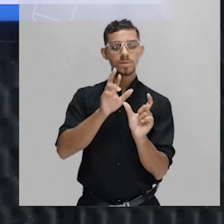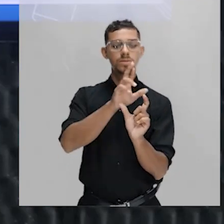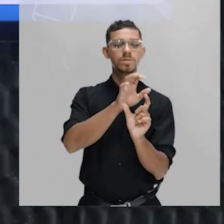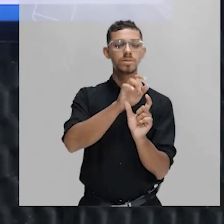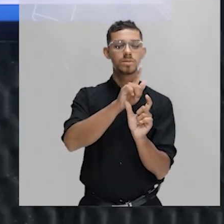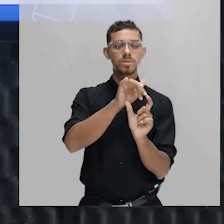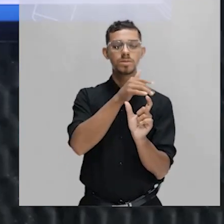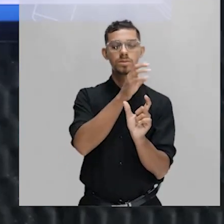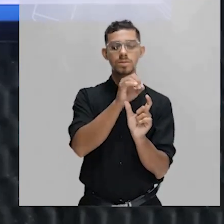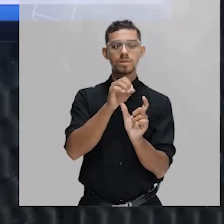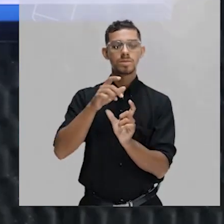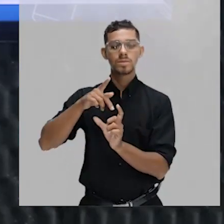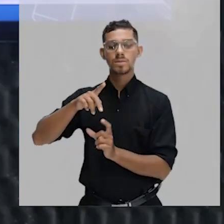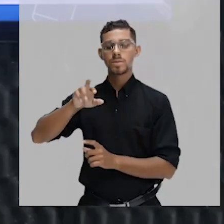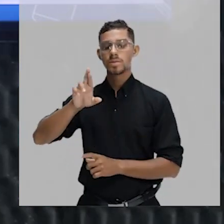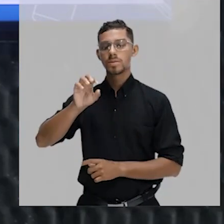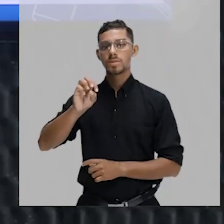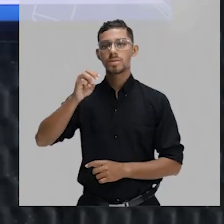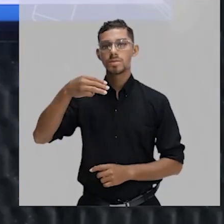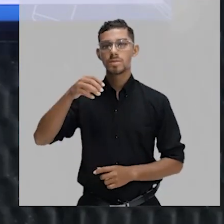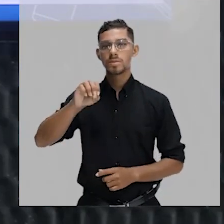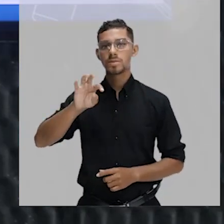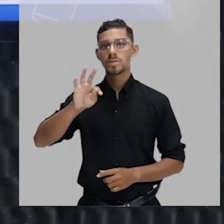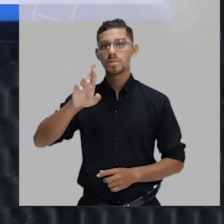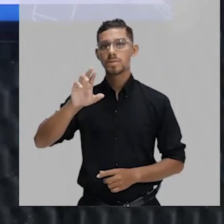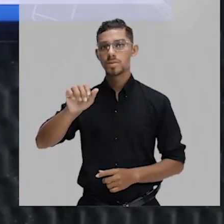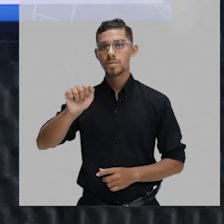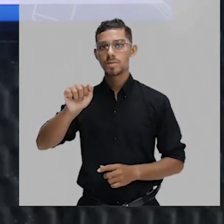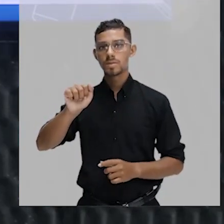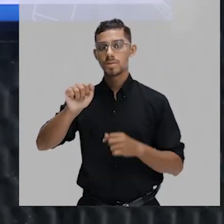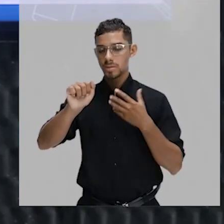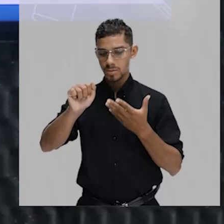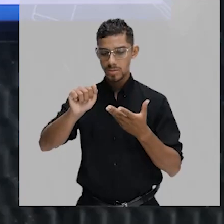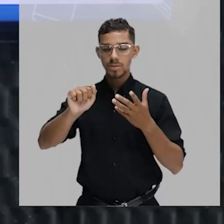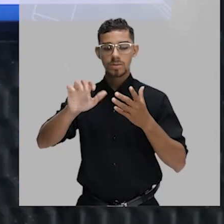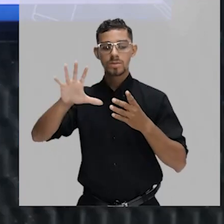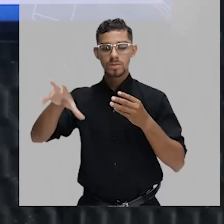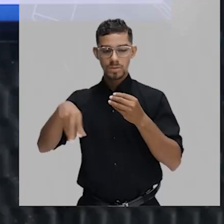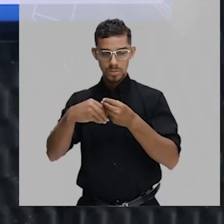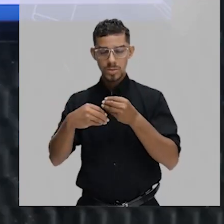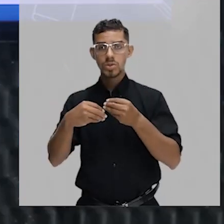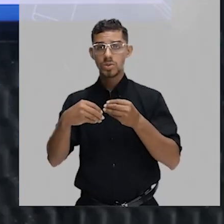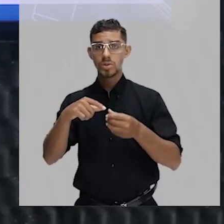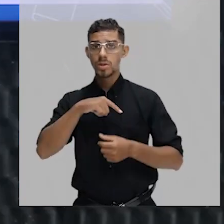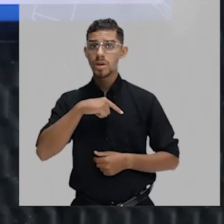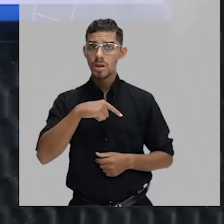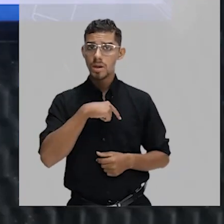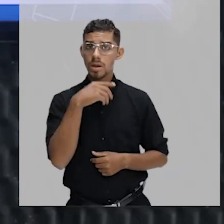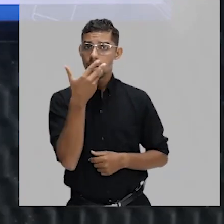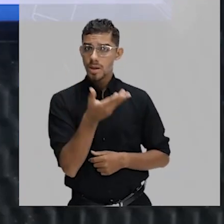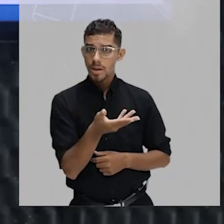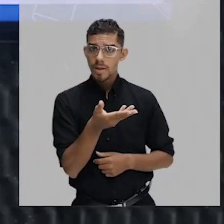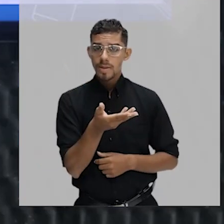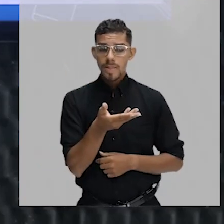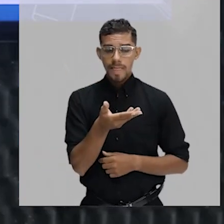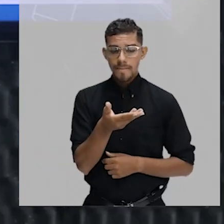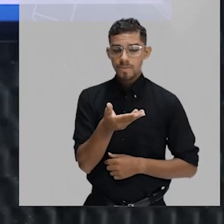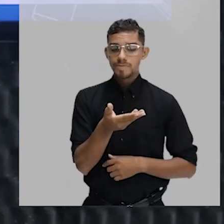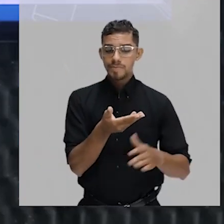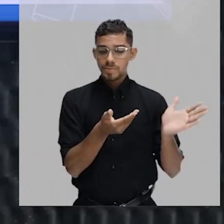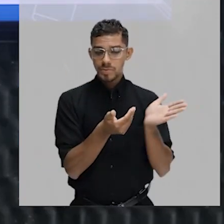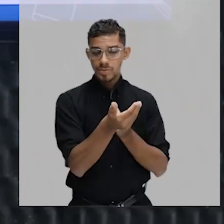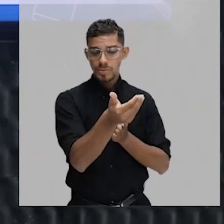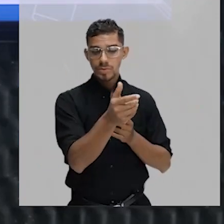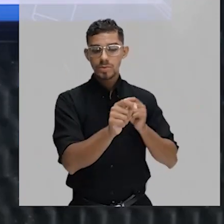o que acontece? Ela vai se ligar a essa região promotora e ela vai dar